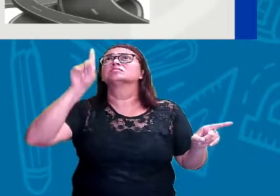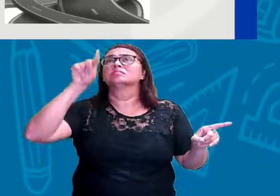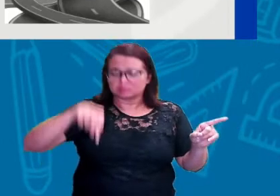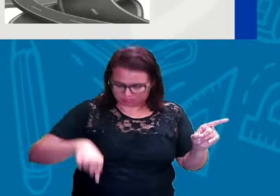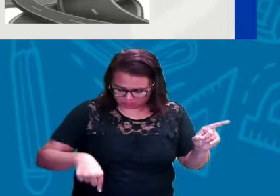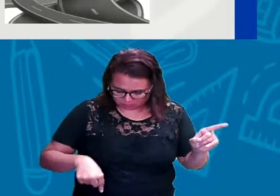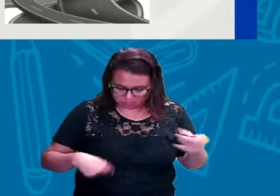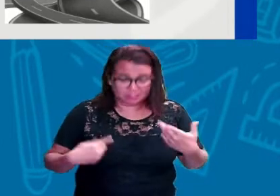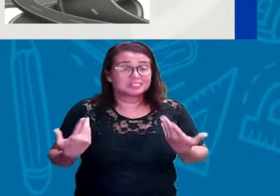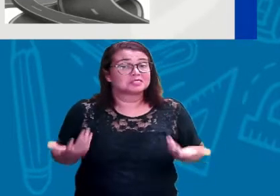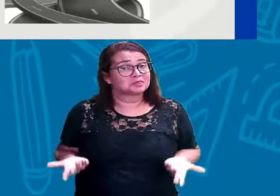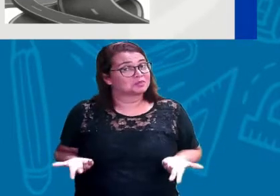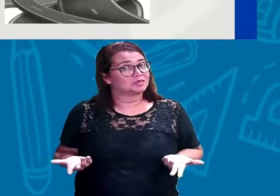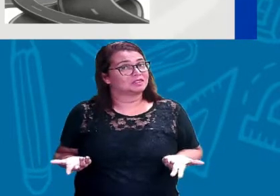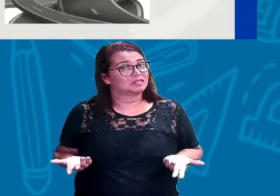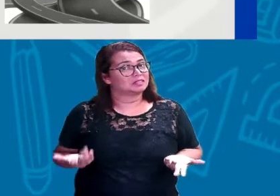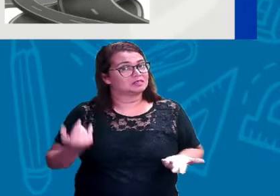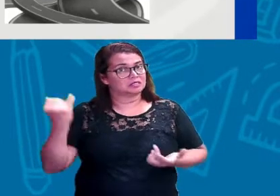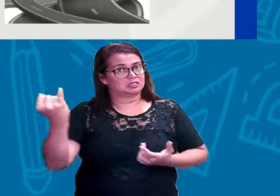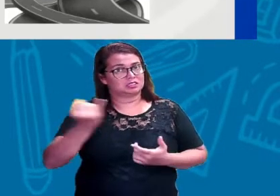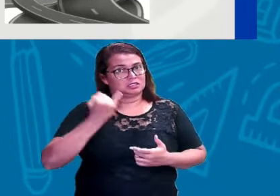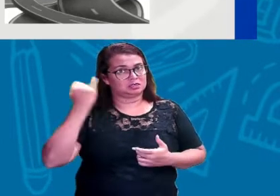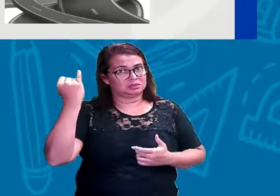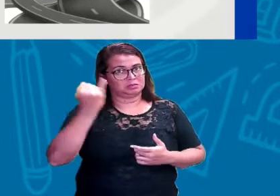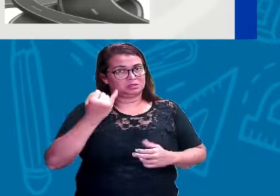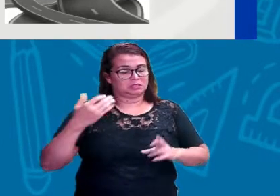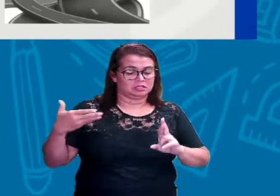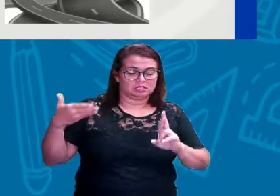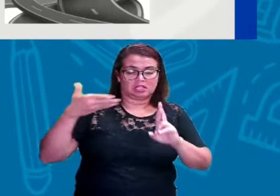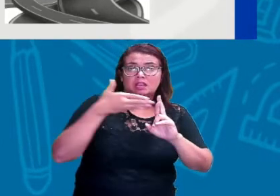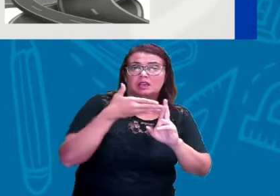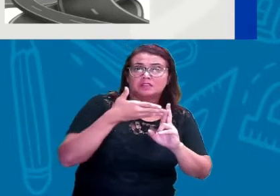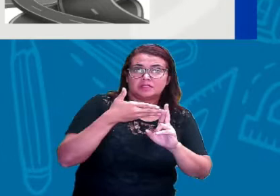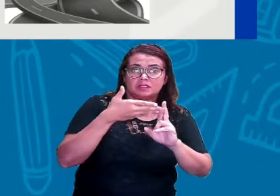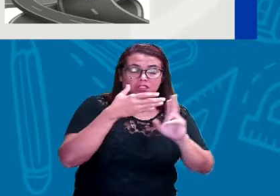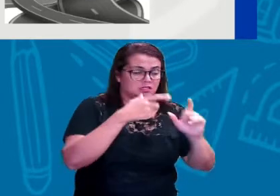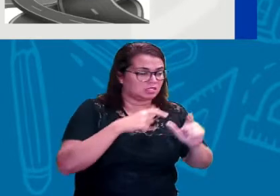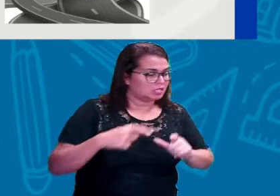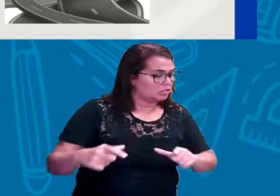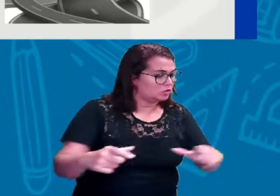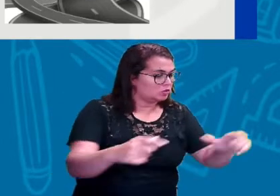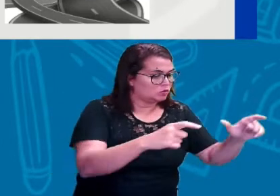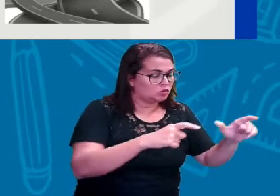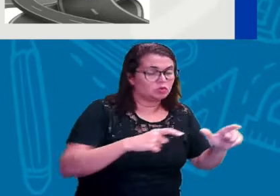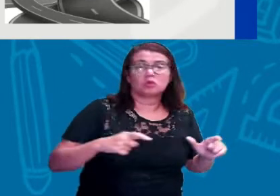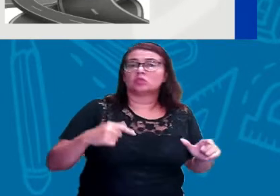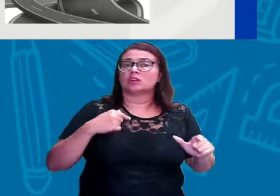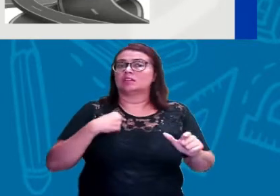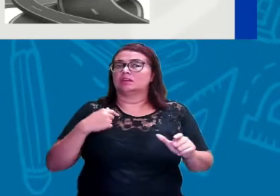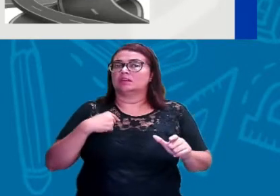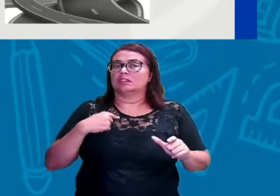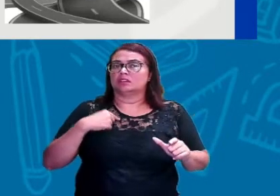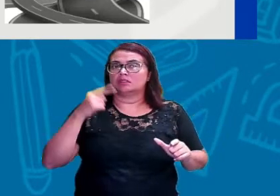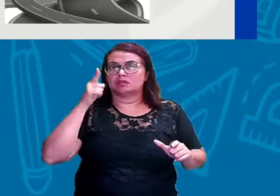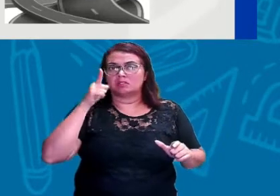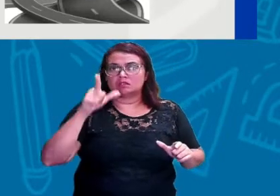fundamental na seleção de referências para se localizar ou para eu representar uma